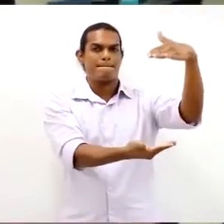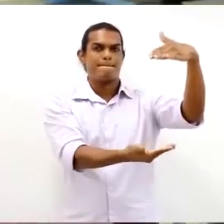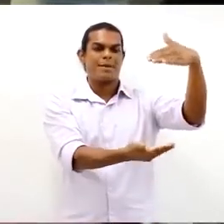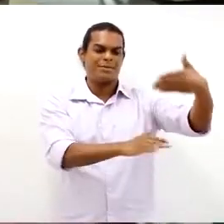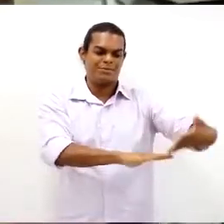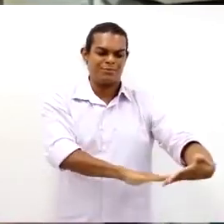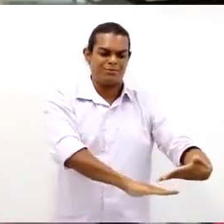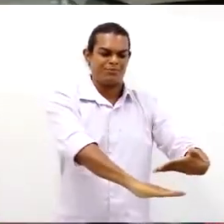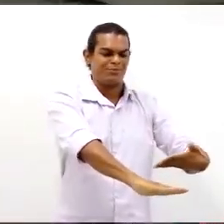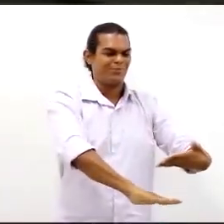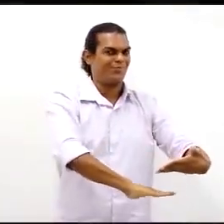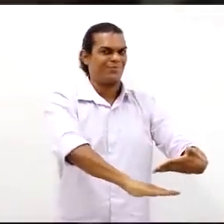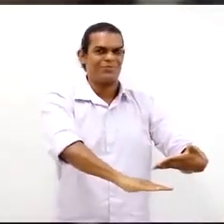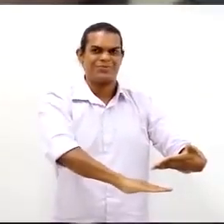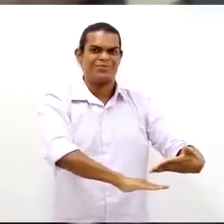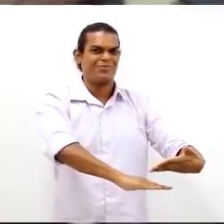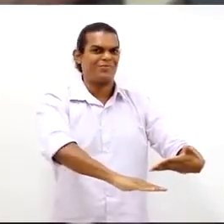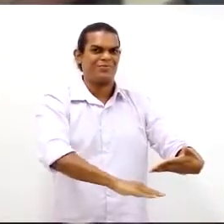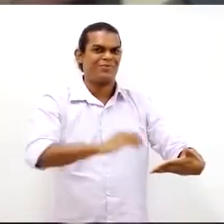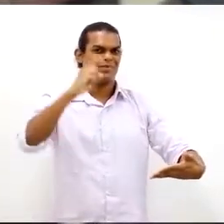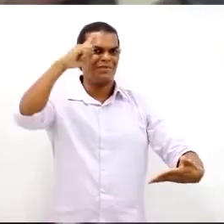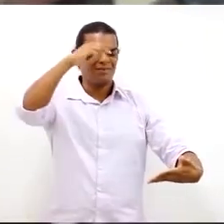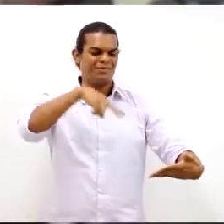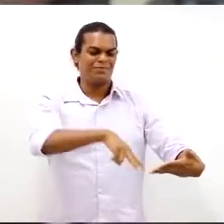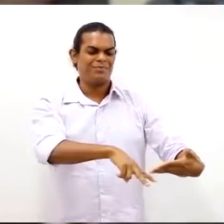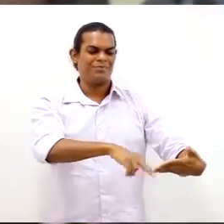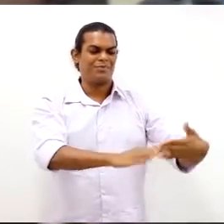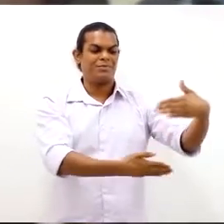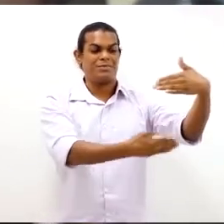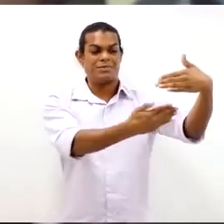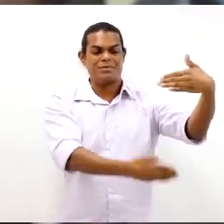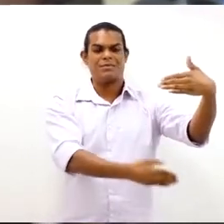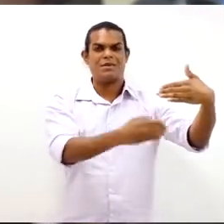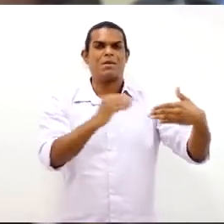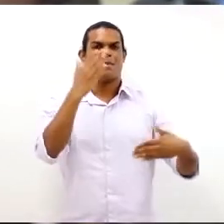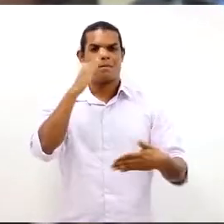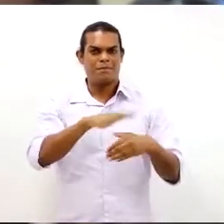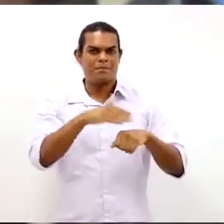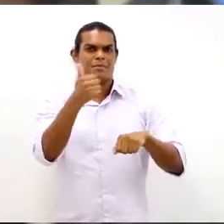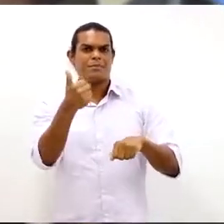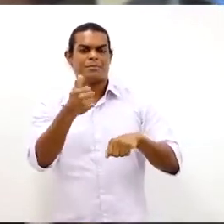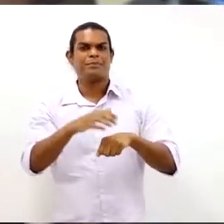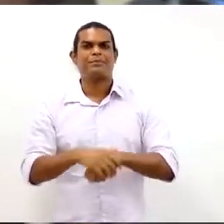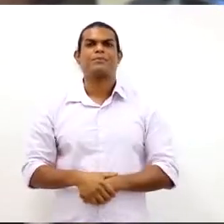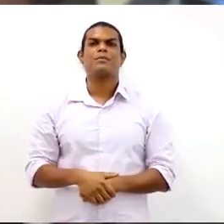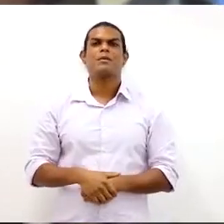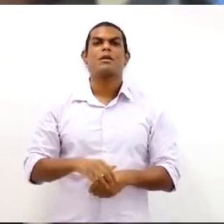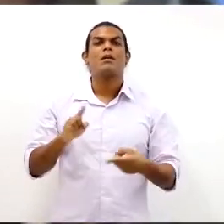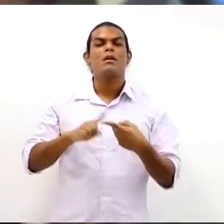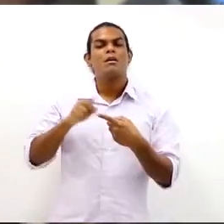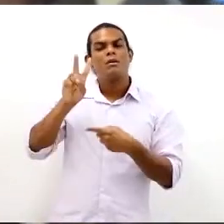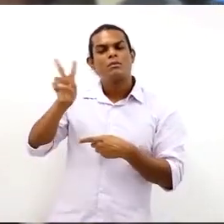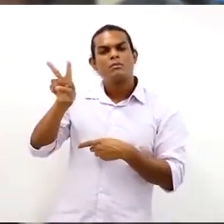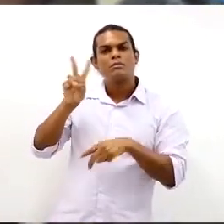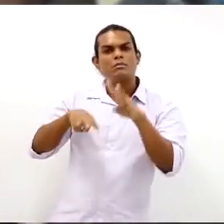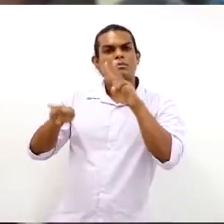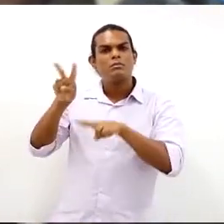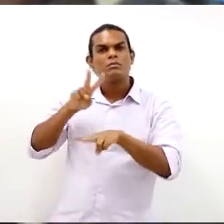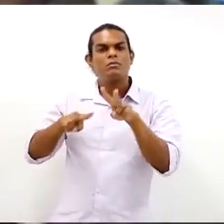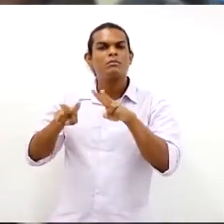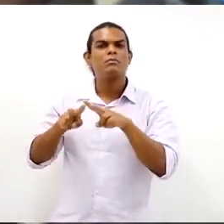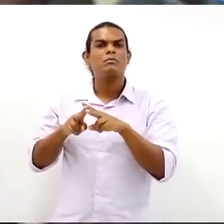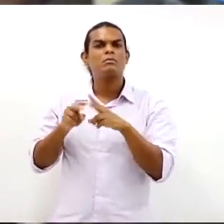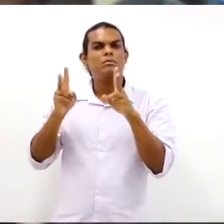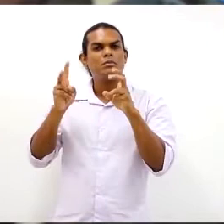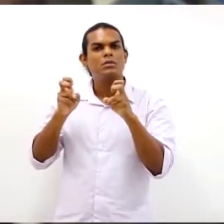O que a norma já prevê também é isso. Notem vocês que nós temos aqui uma outra situação que a norma já prevê. Ou seja, havendo um